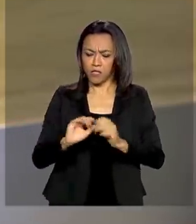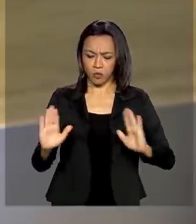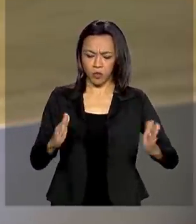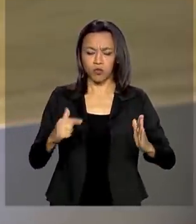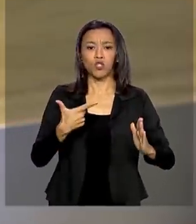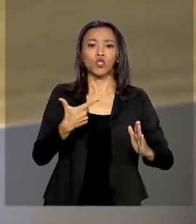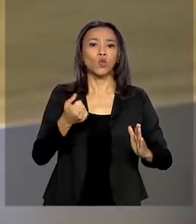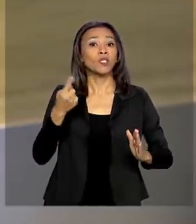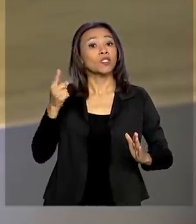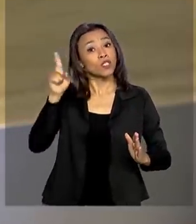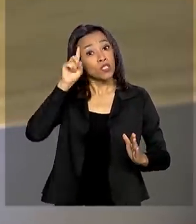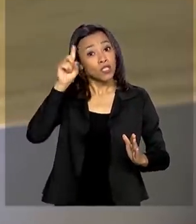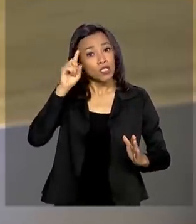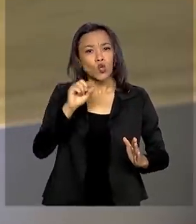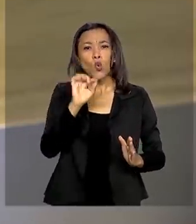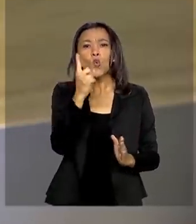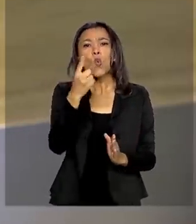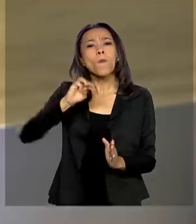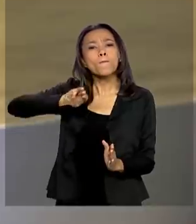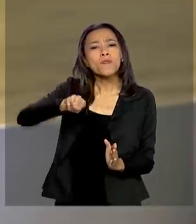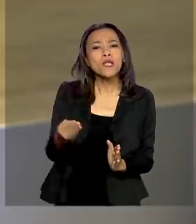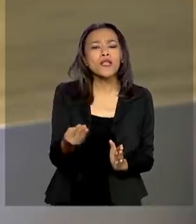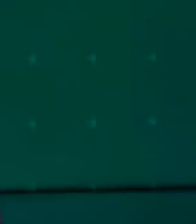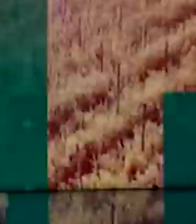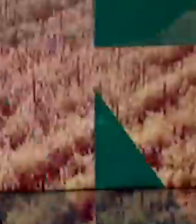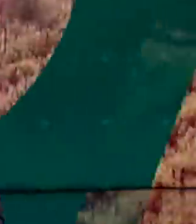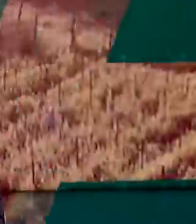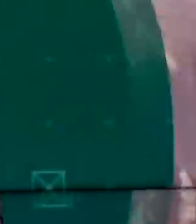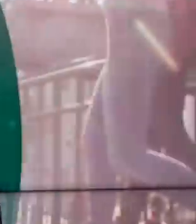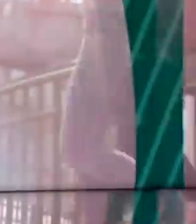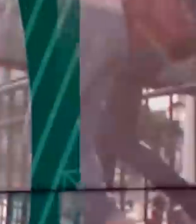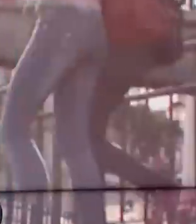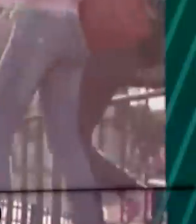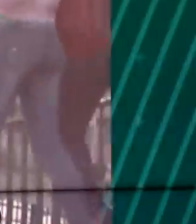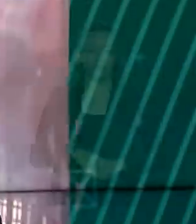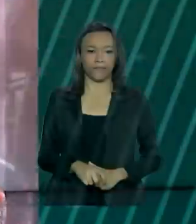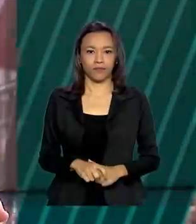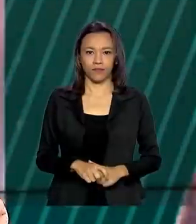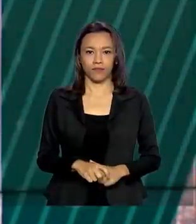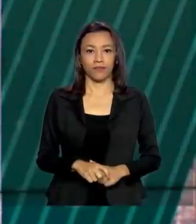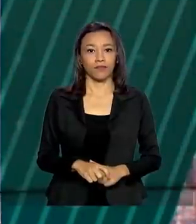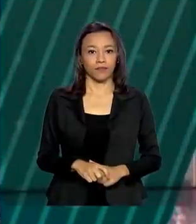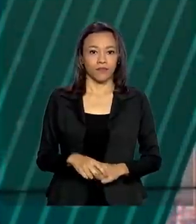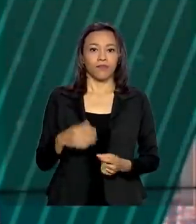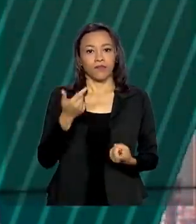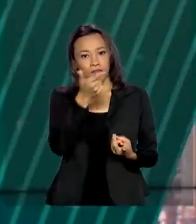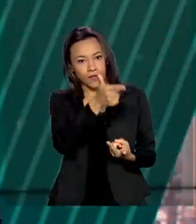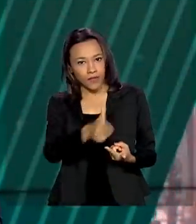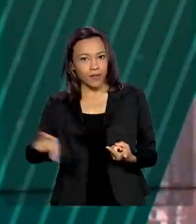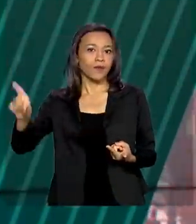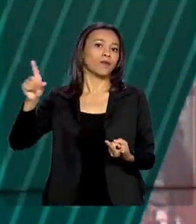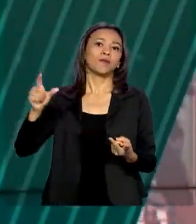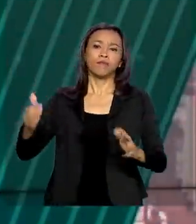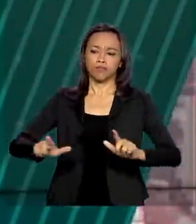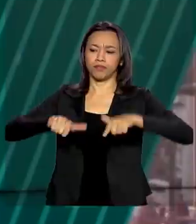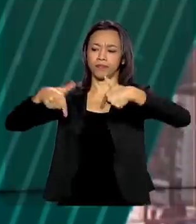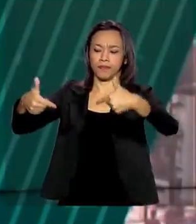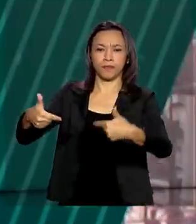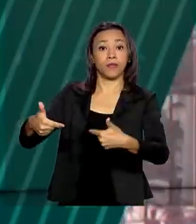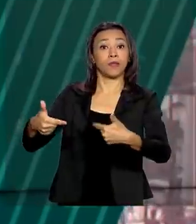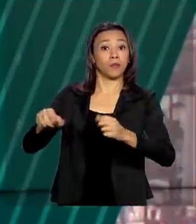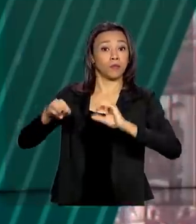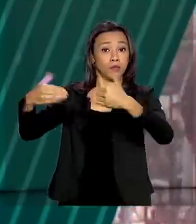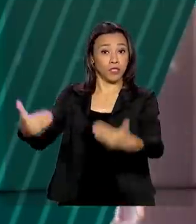de comprimidos de cloroquina, além de álcool gel. Olha, e em outra frente, o Ministério da Justiça e Segurança Pública